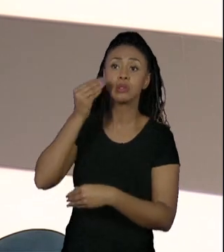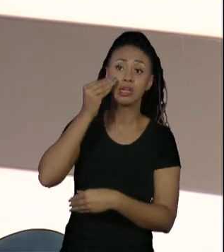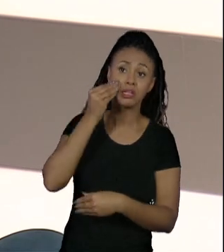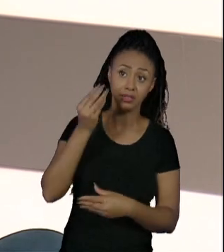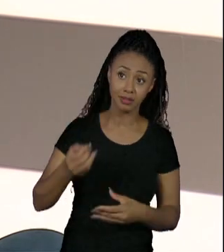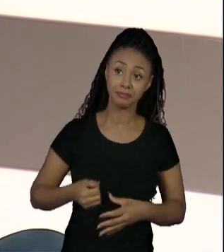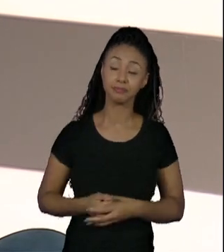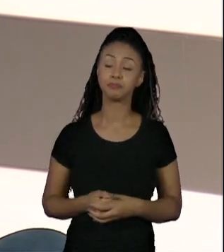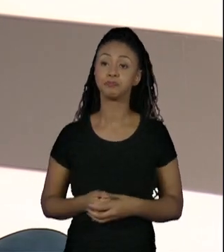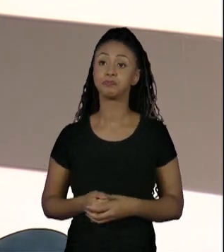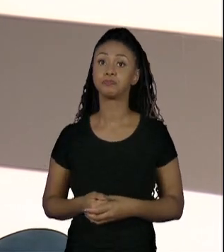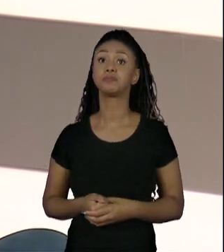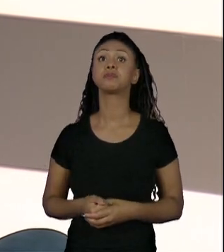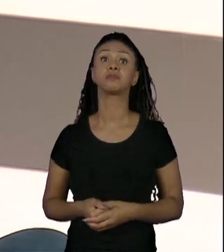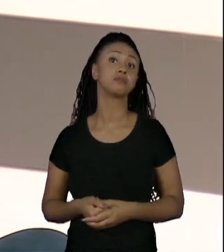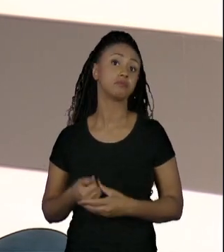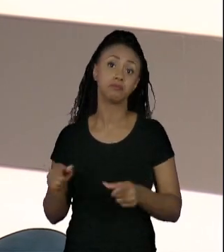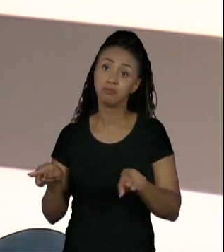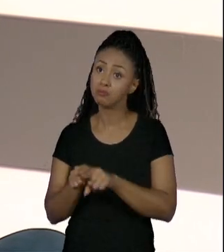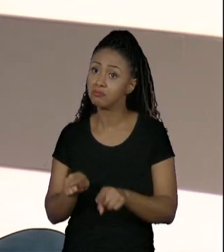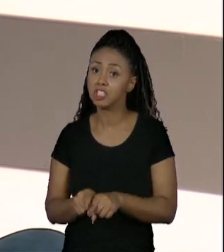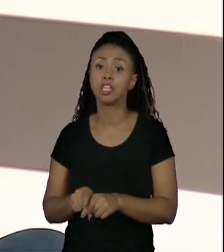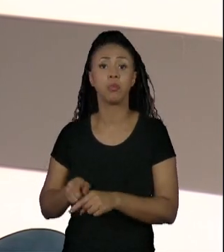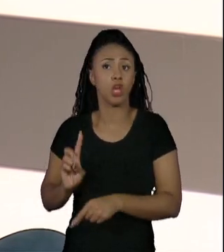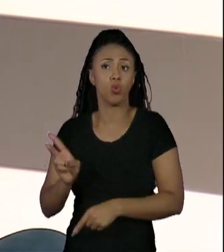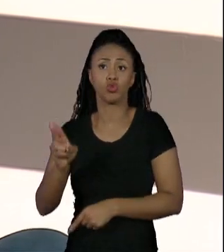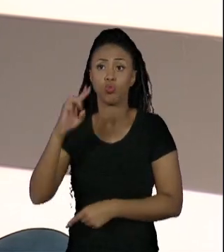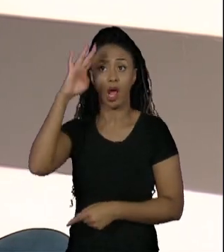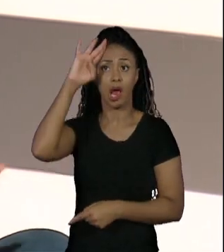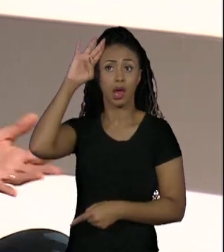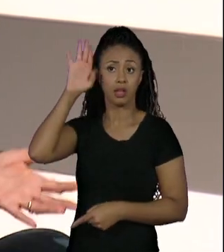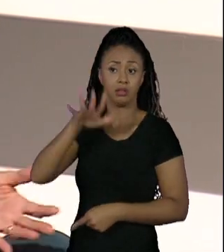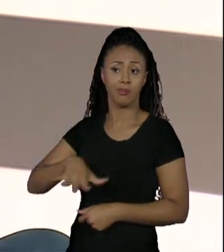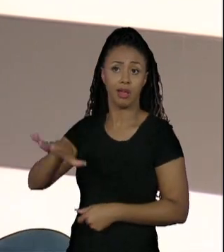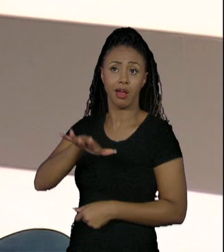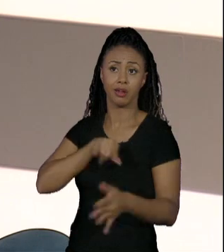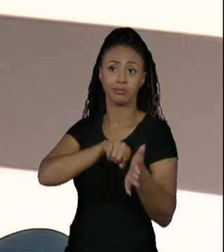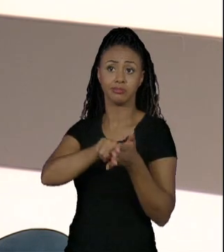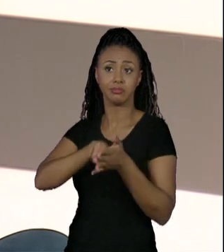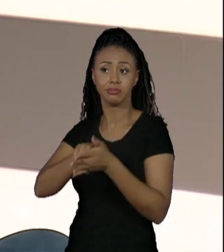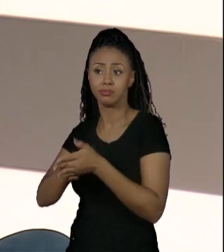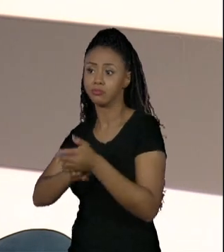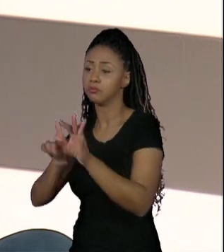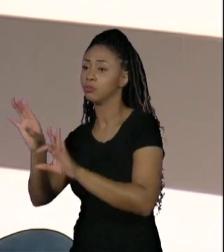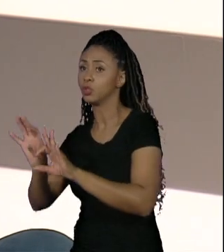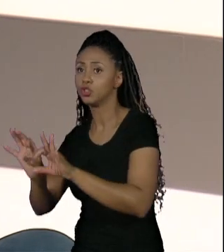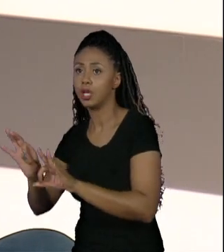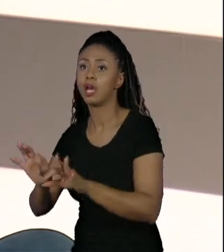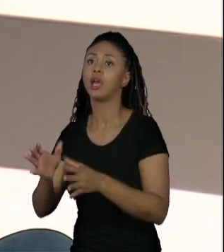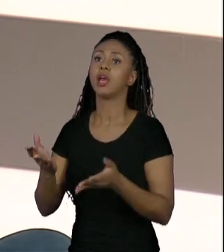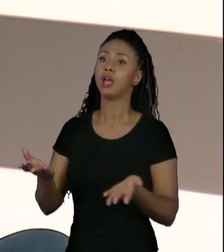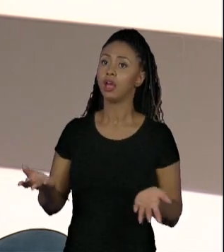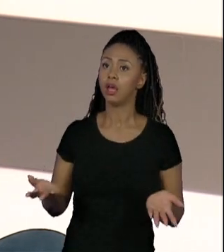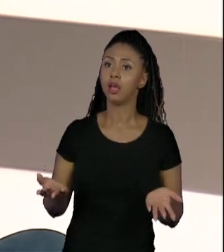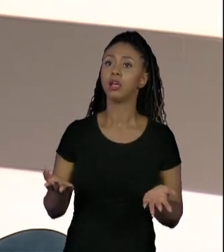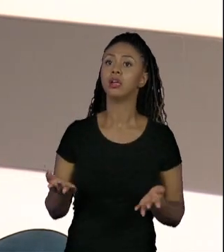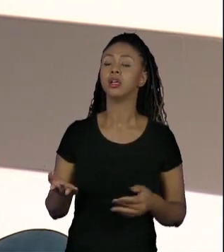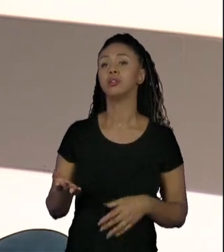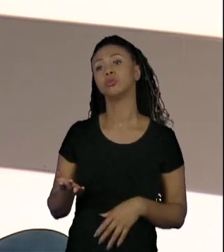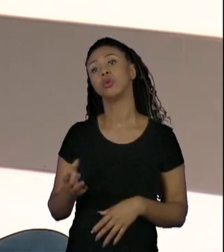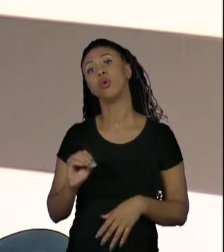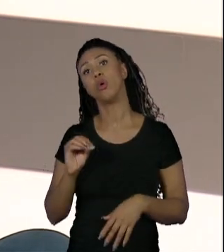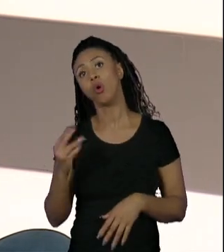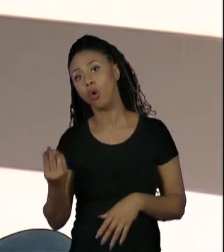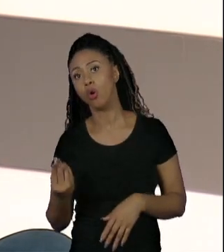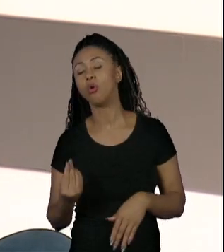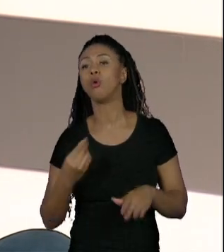futuro. seguir carreira acadêmica, de repente desenvolver aí projetos na área distrito senso ou mesmo